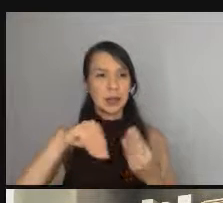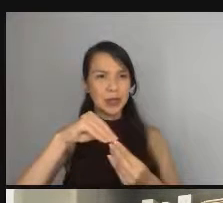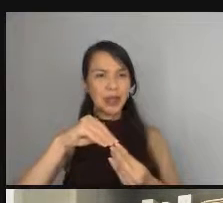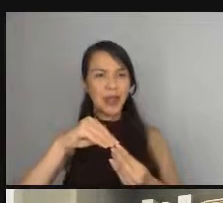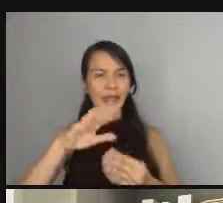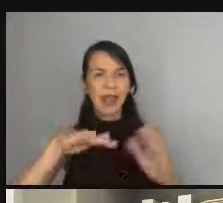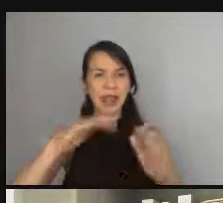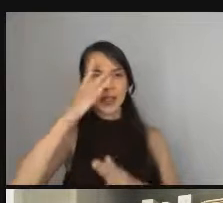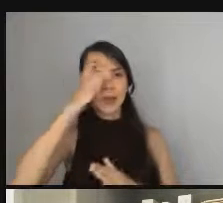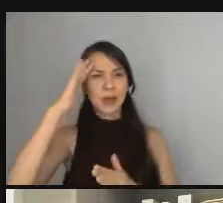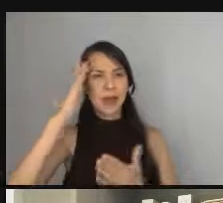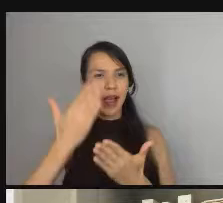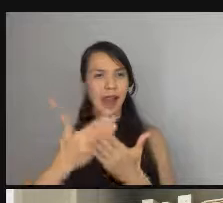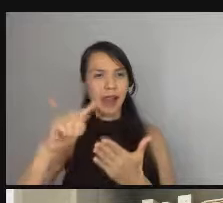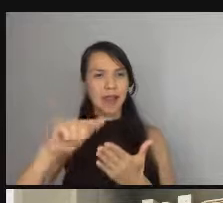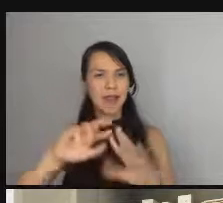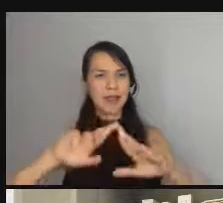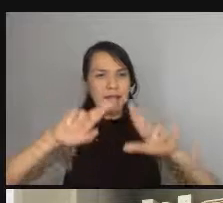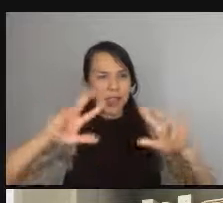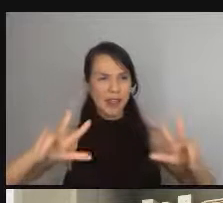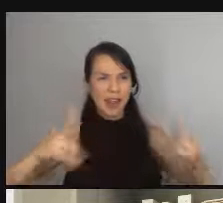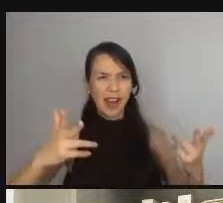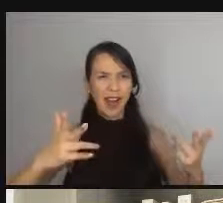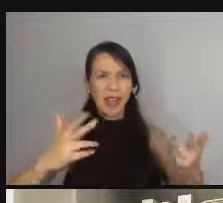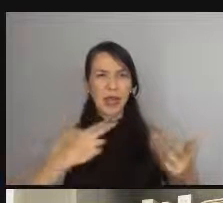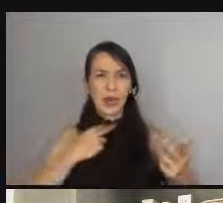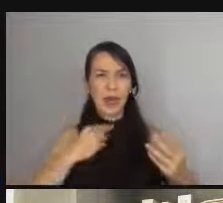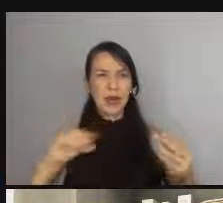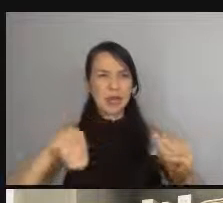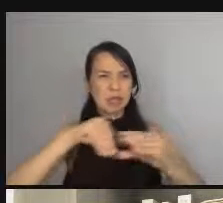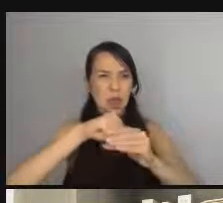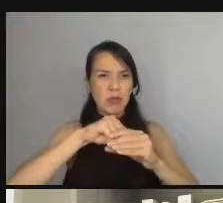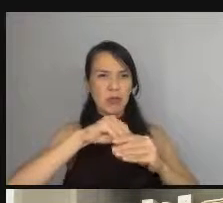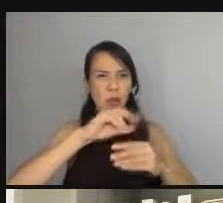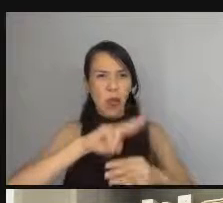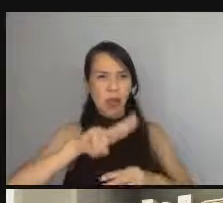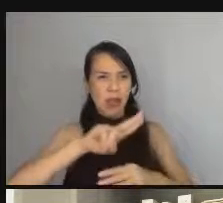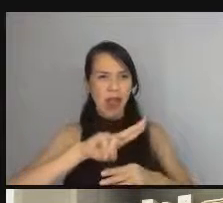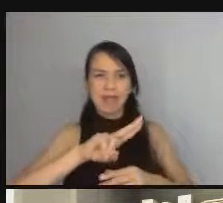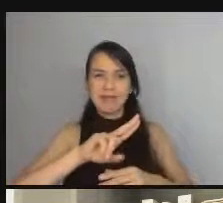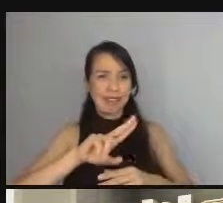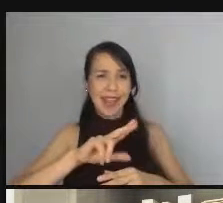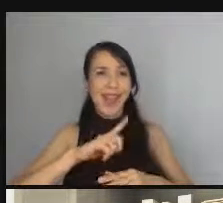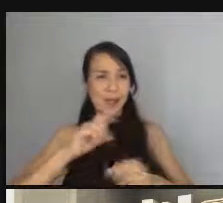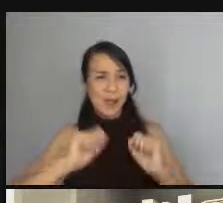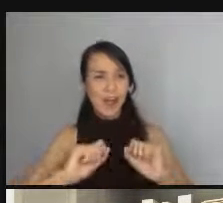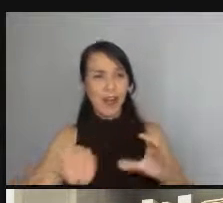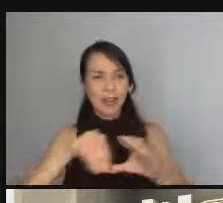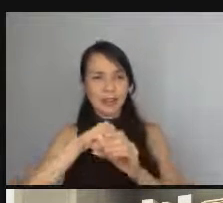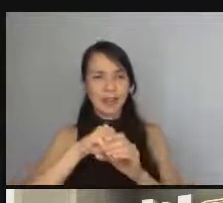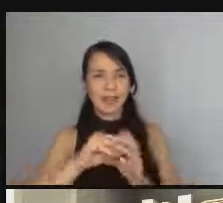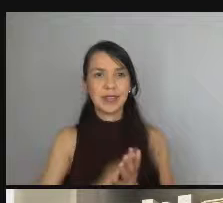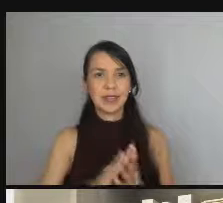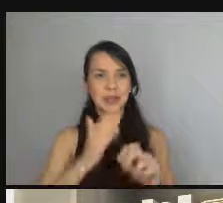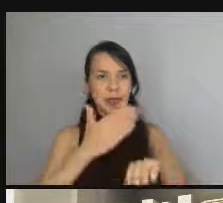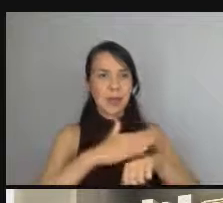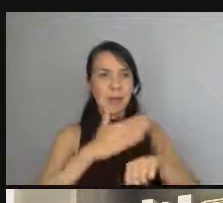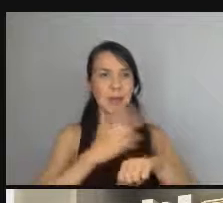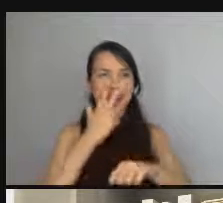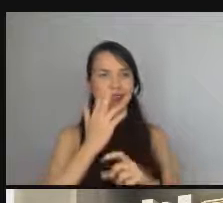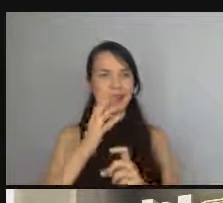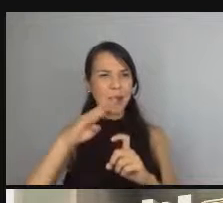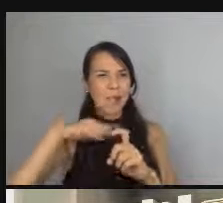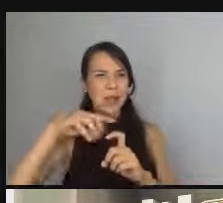porque muita gente acredita que eles são antagônicos ou não podem ser usados juntos verdade isso é meio que uma uma prática é um mito